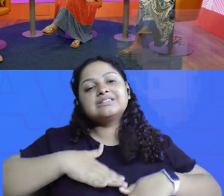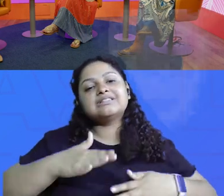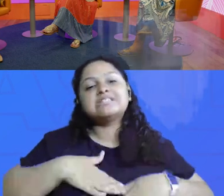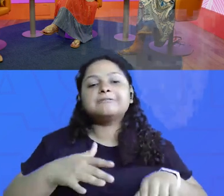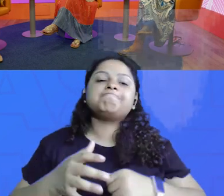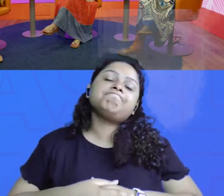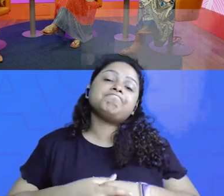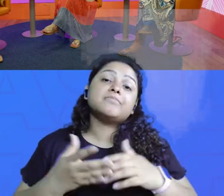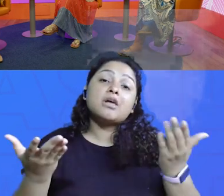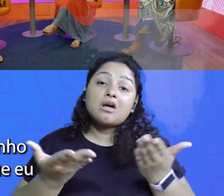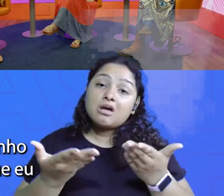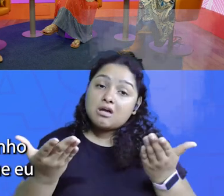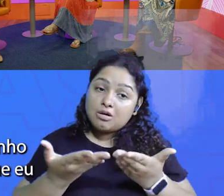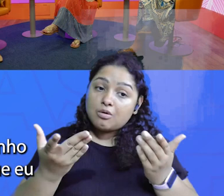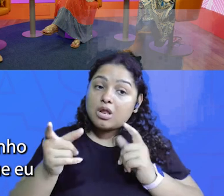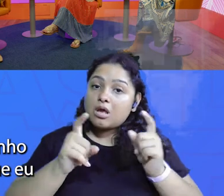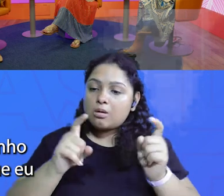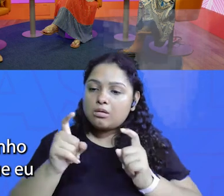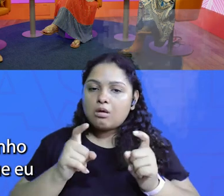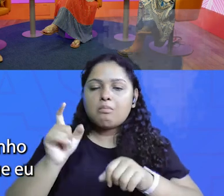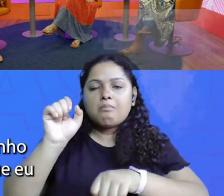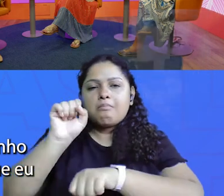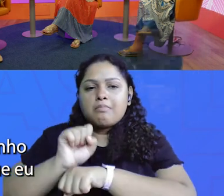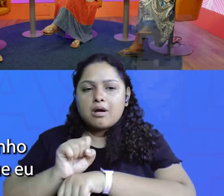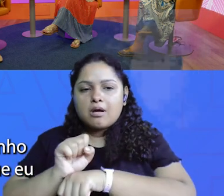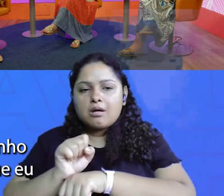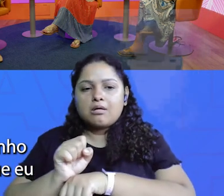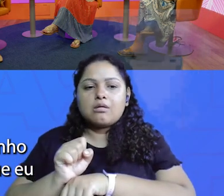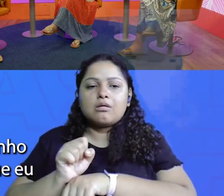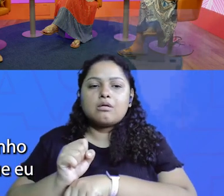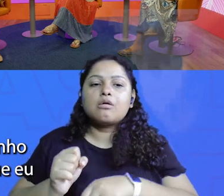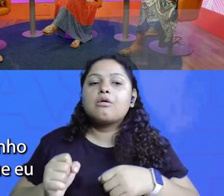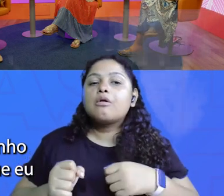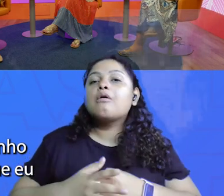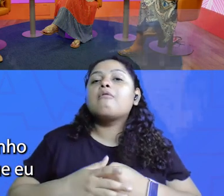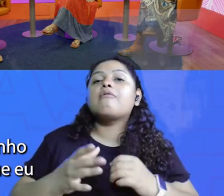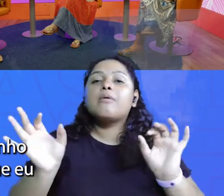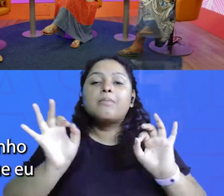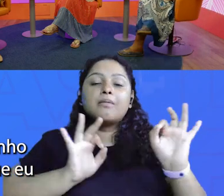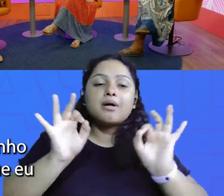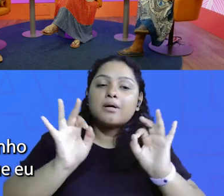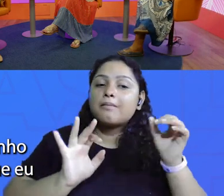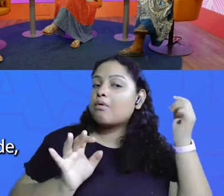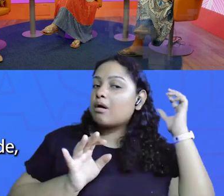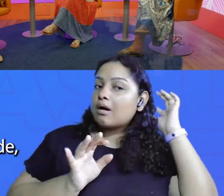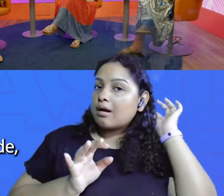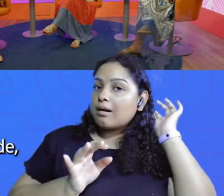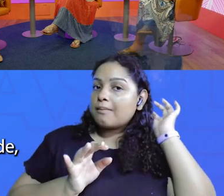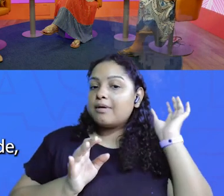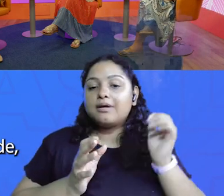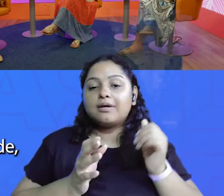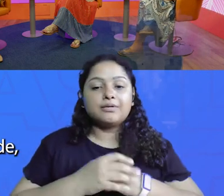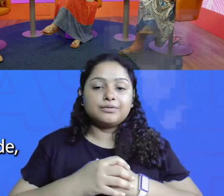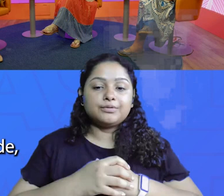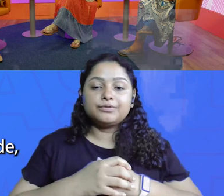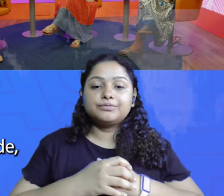descansar. Bom, agora eu saio dos reuniões um pouquinho e venho no meu empreendedor favorito que eu frequento desde que